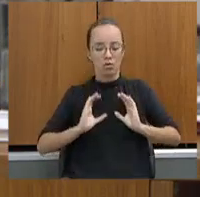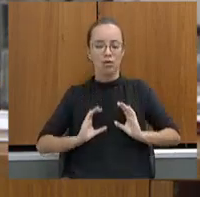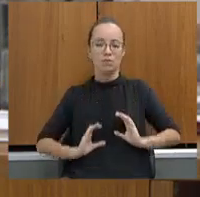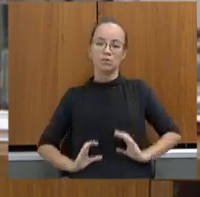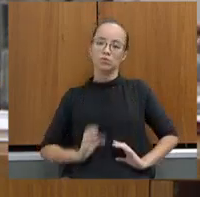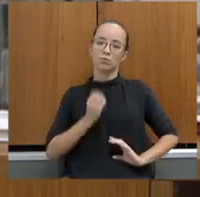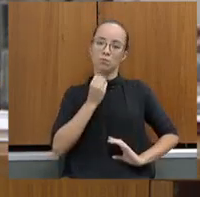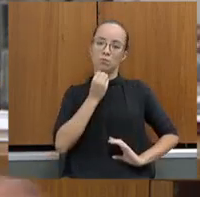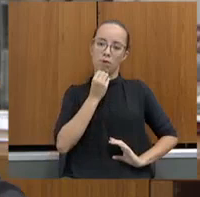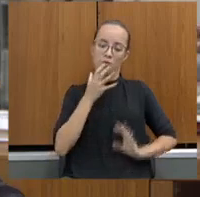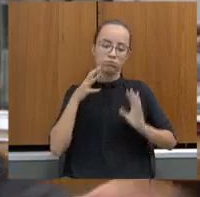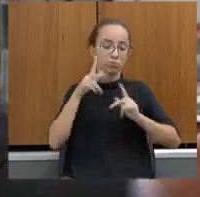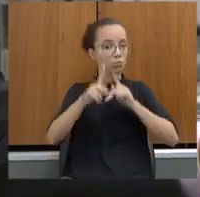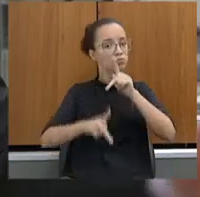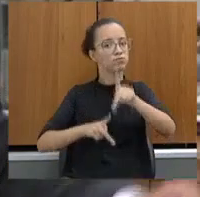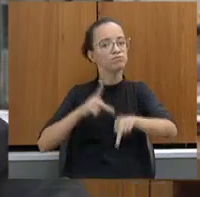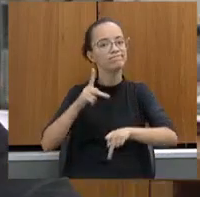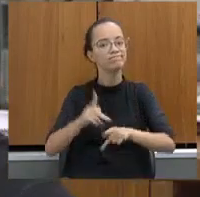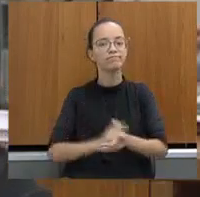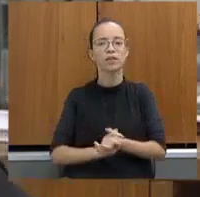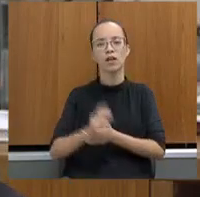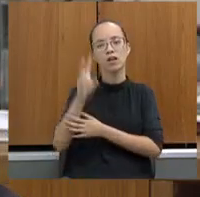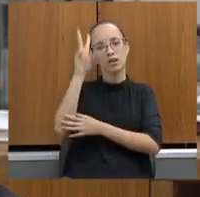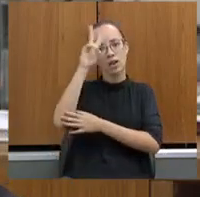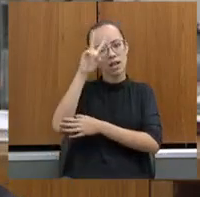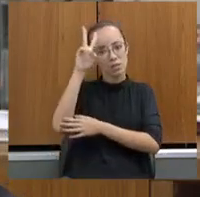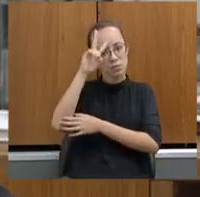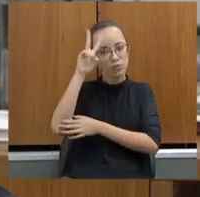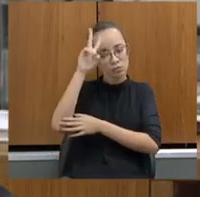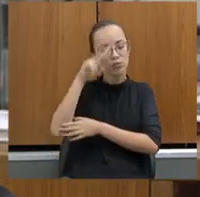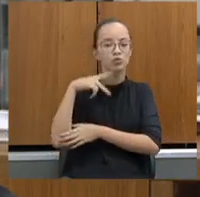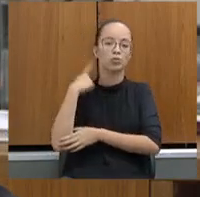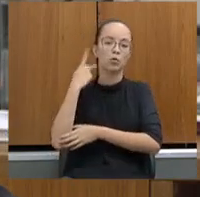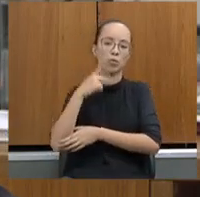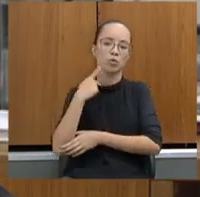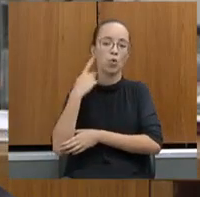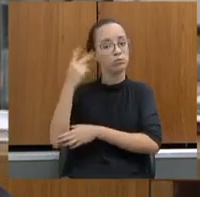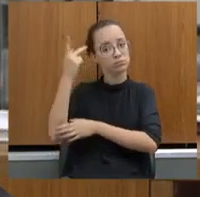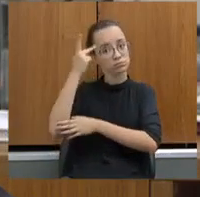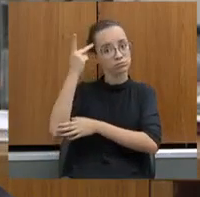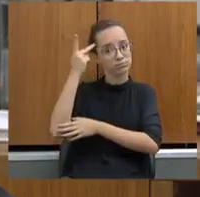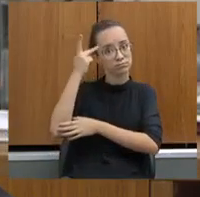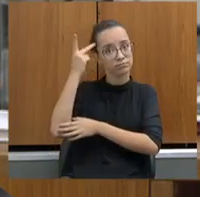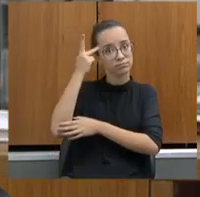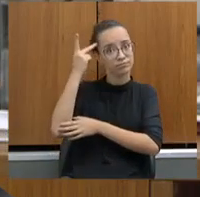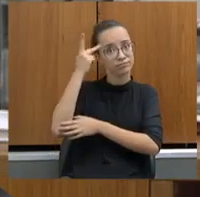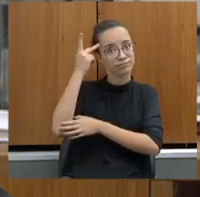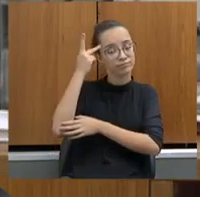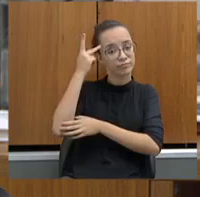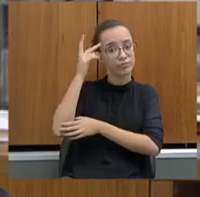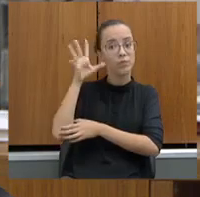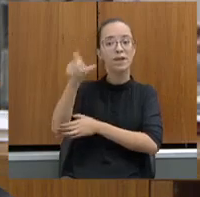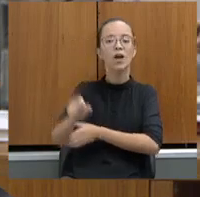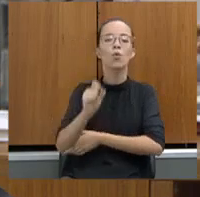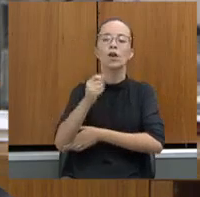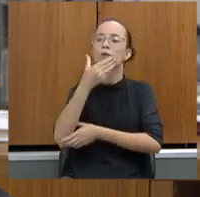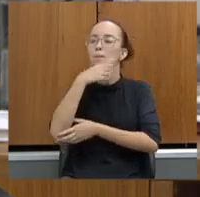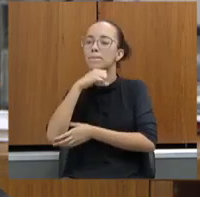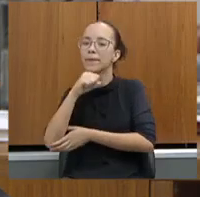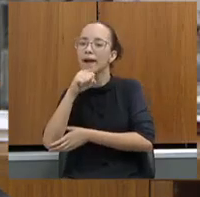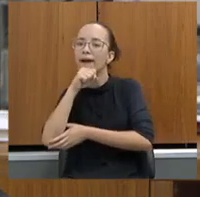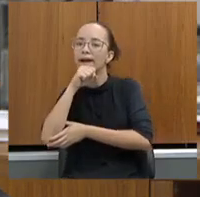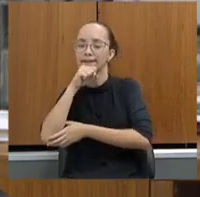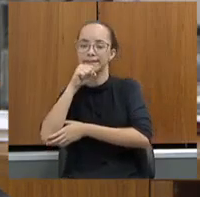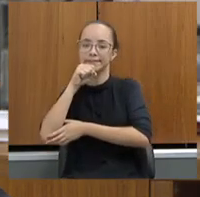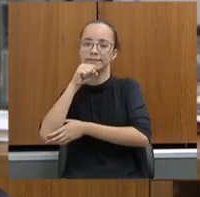pessoas. Ora, eu lembro de um promotor de São Paulo. Foi buscar o pai. O pai abandonou a mãe e o menino estava fora